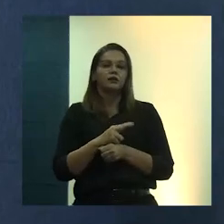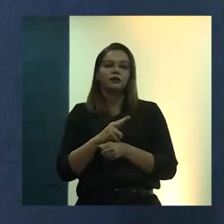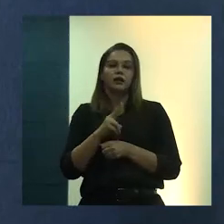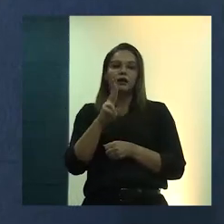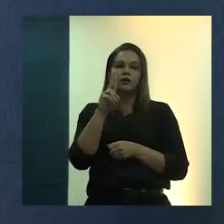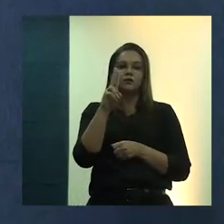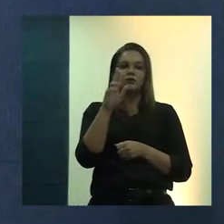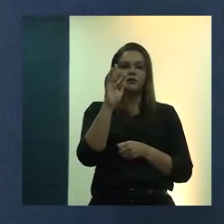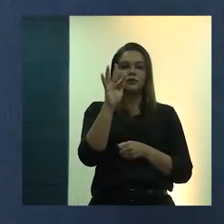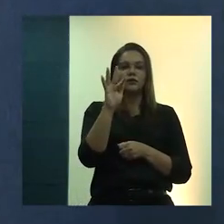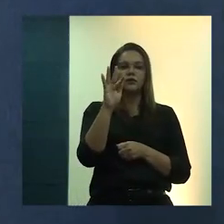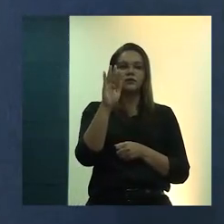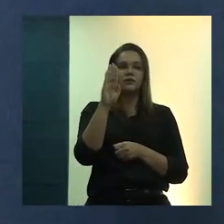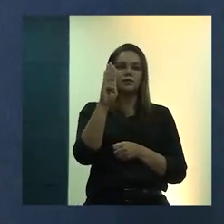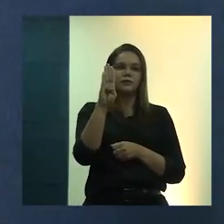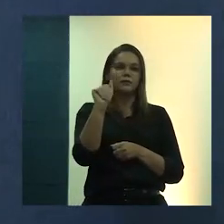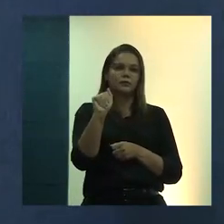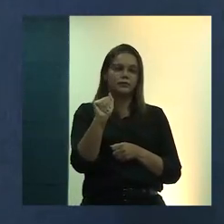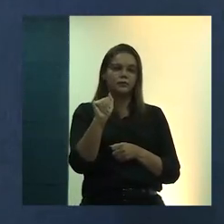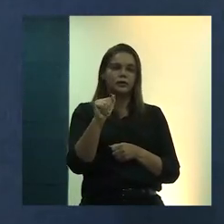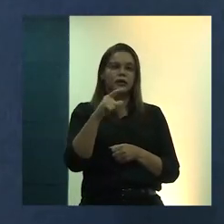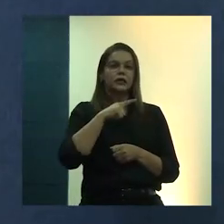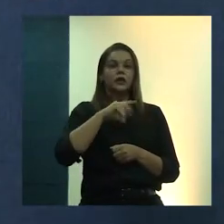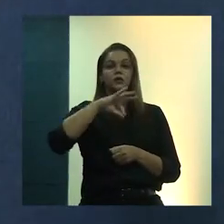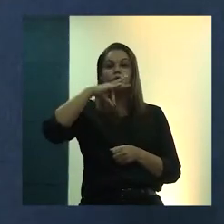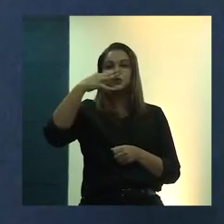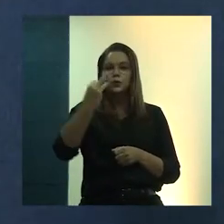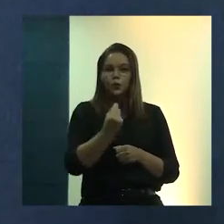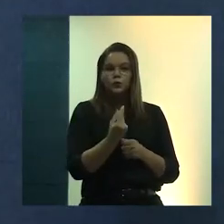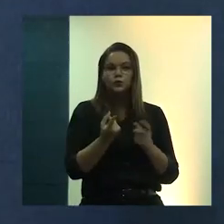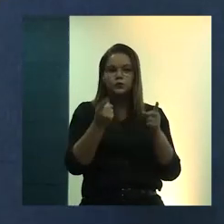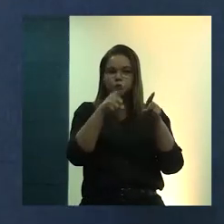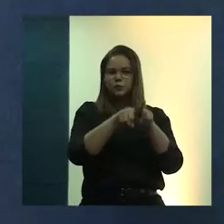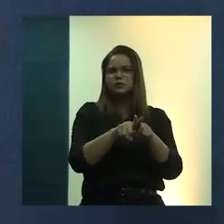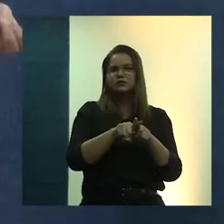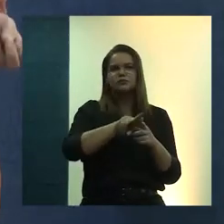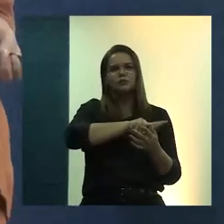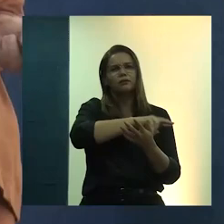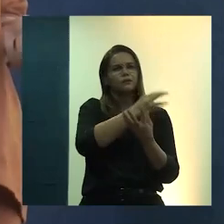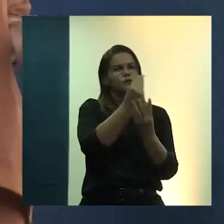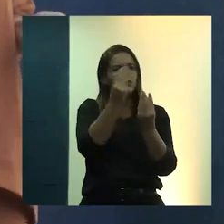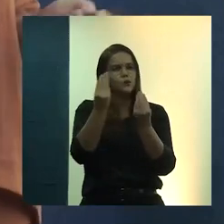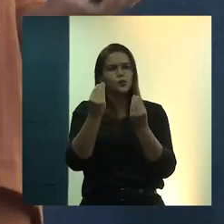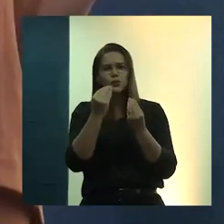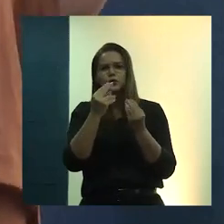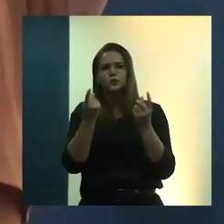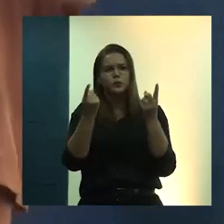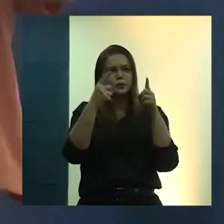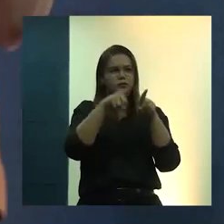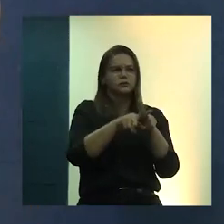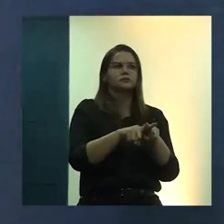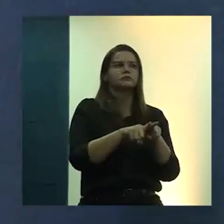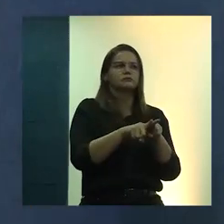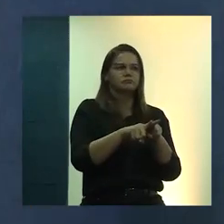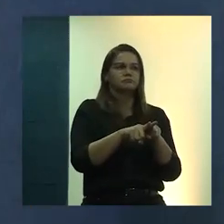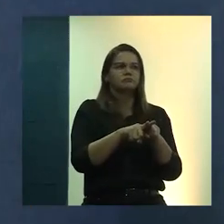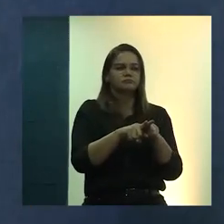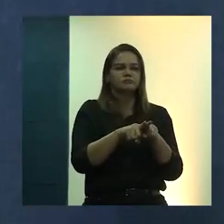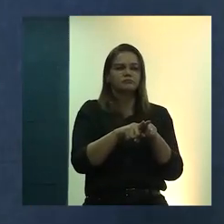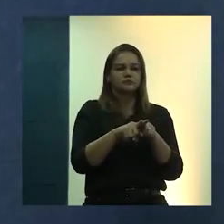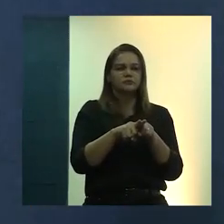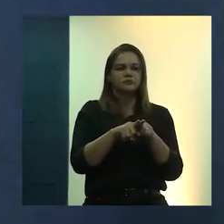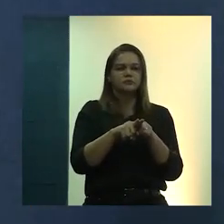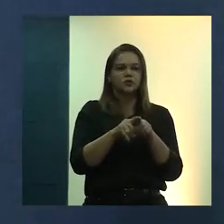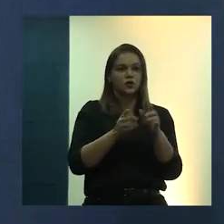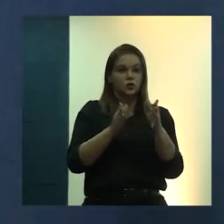Aqui, não tenho todos os meus parceiros, foram muitos parceiros ao longo de todo o tempo que eu vou estar falando. E eu vou estar